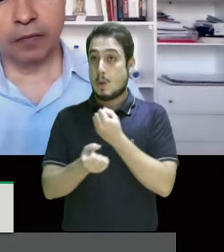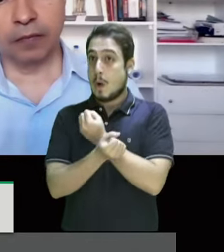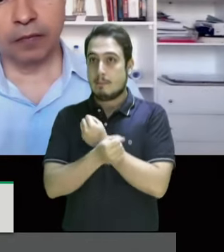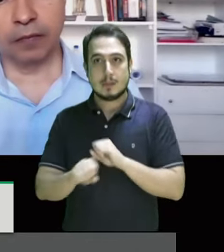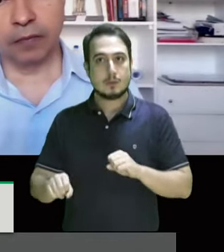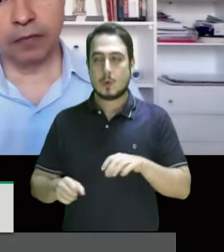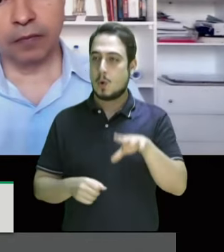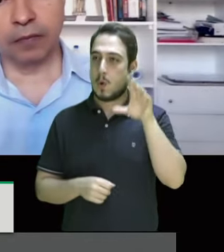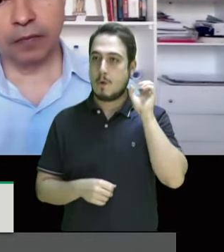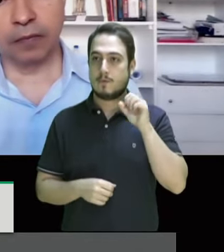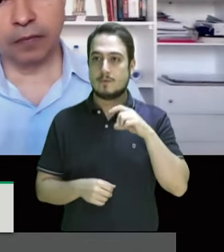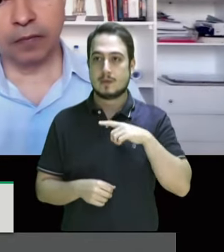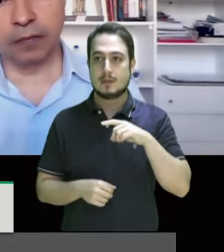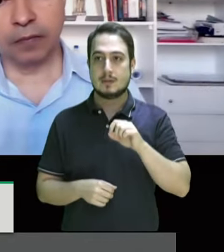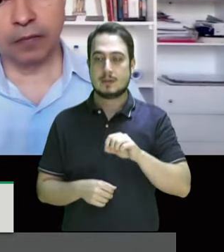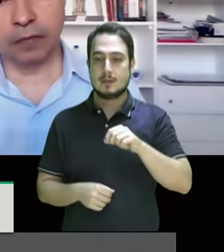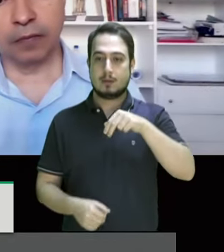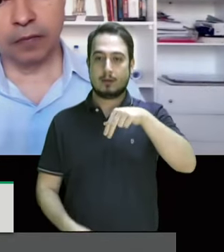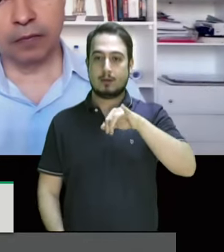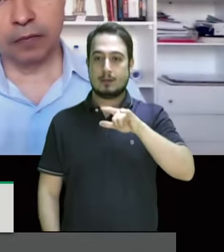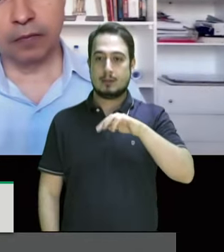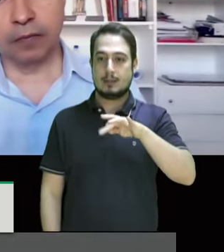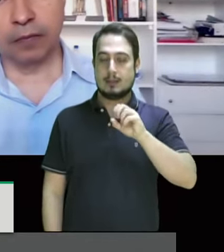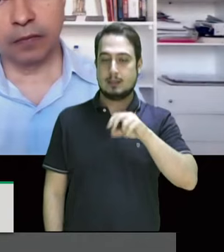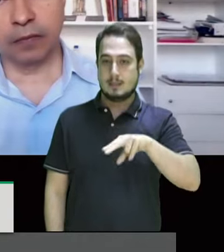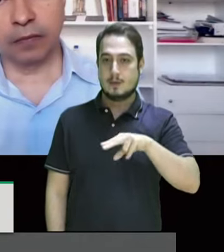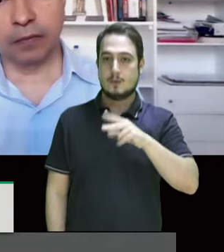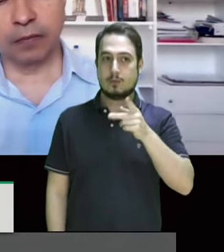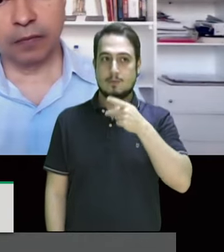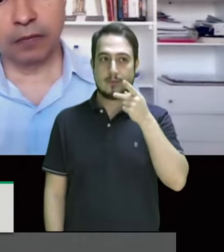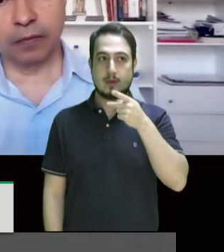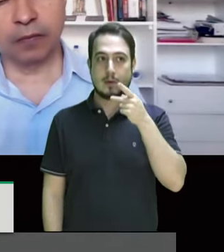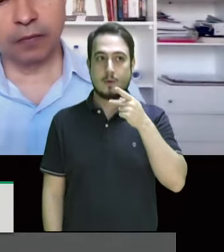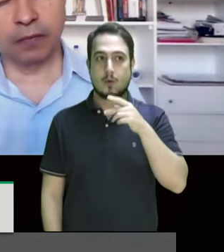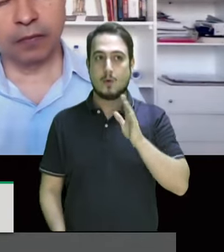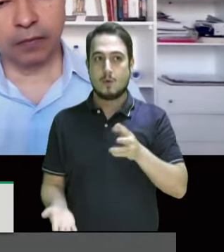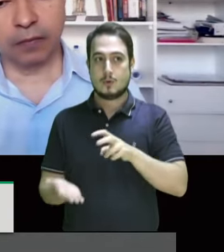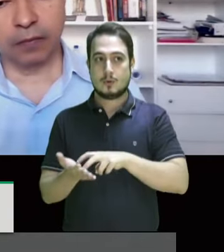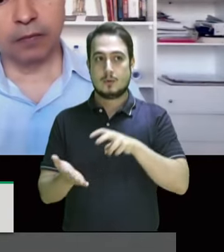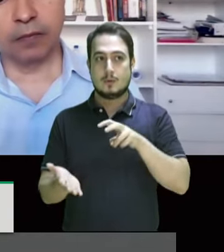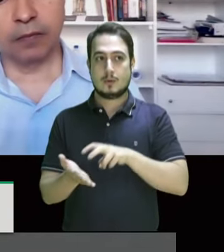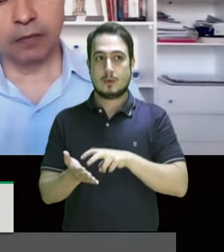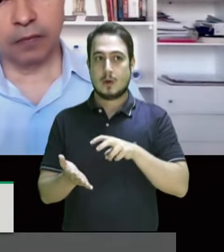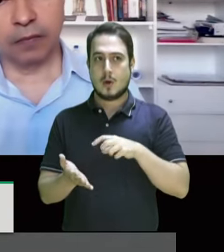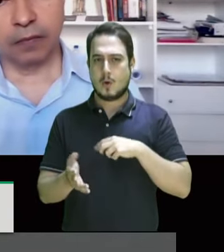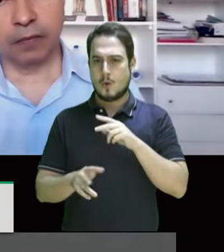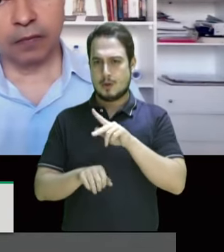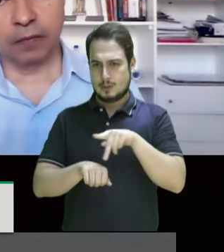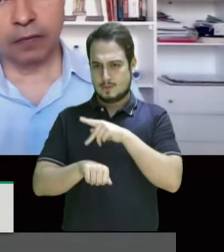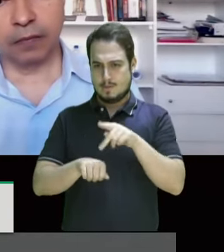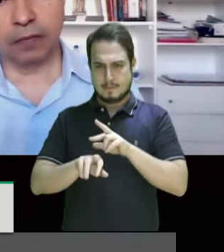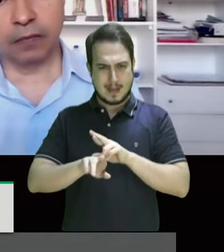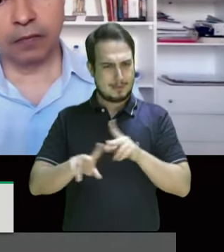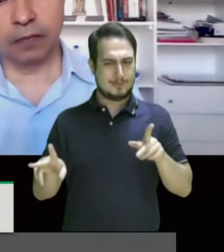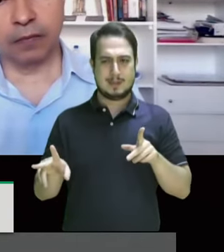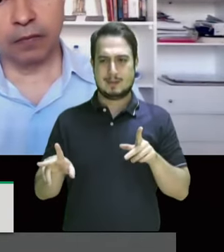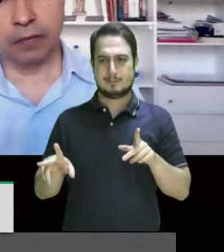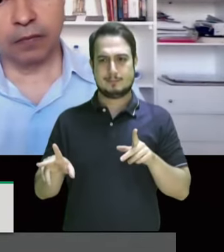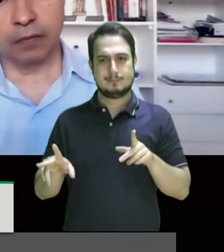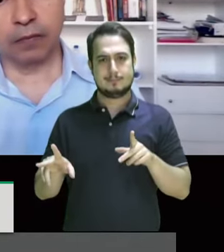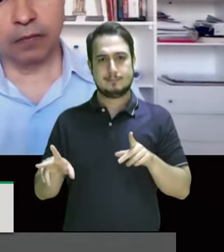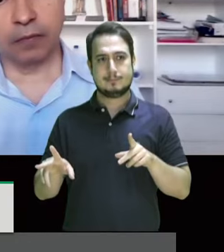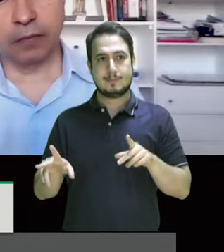ouvir o que Milton Toledo e Ezequiel Rock falou hoje de manhã ou nós vivemos em países diferentes provavelmente